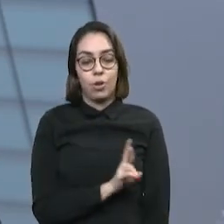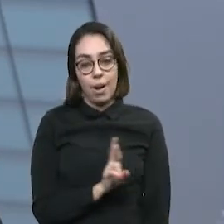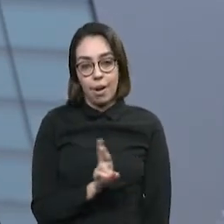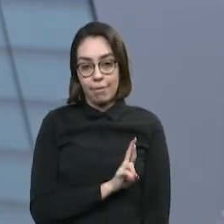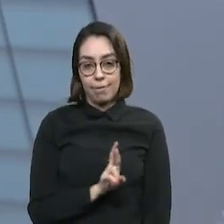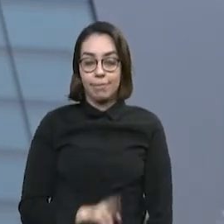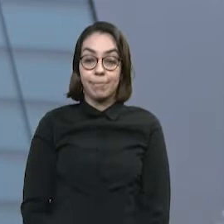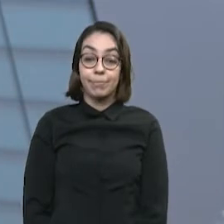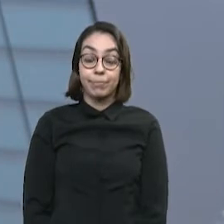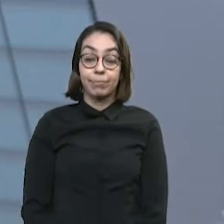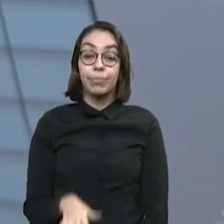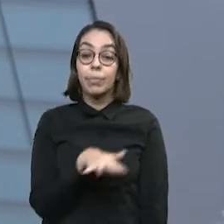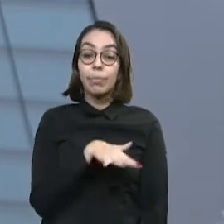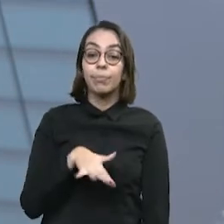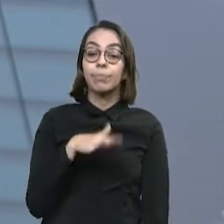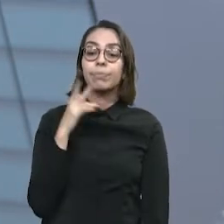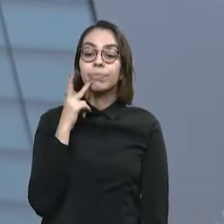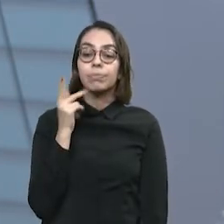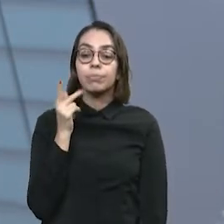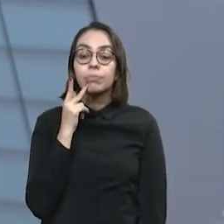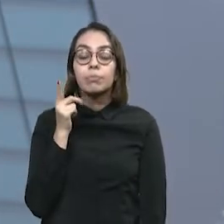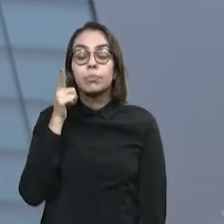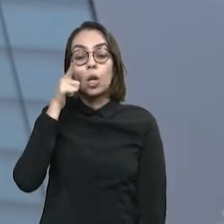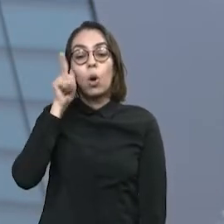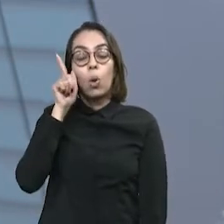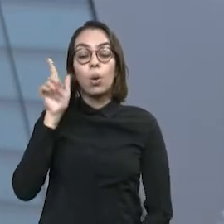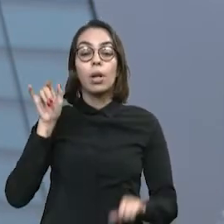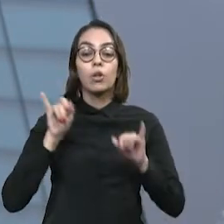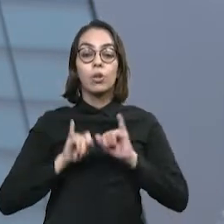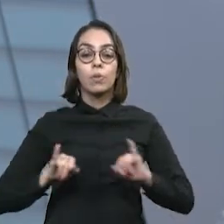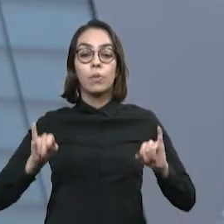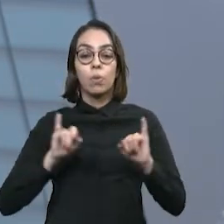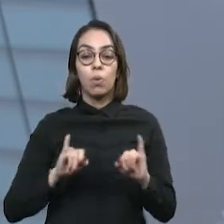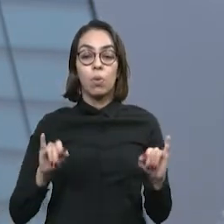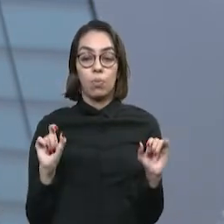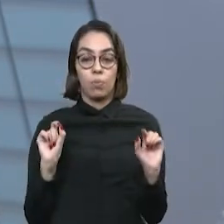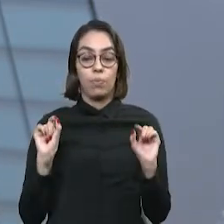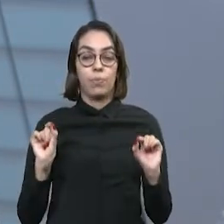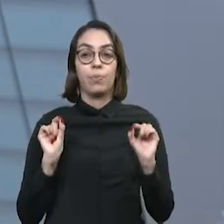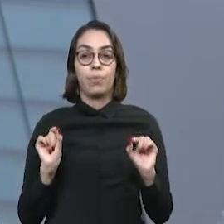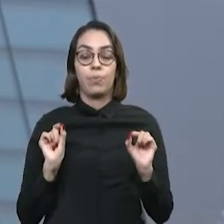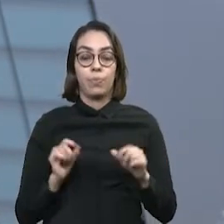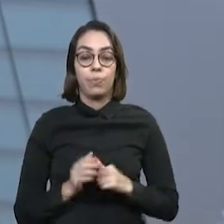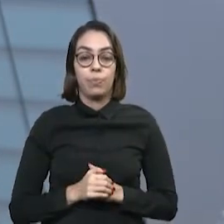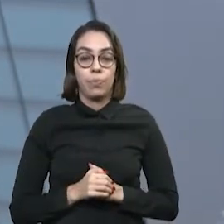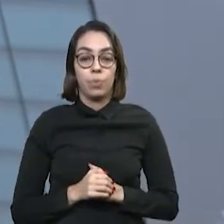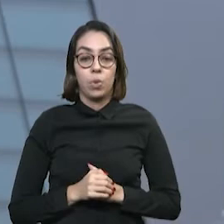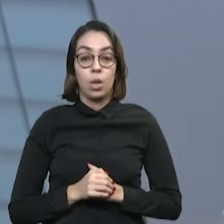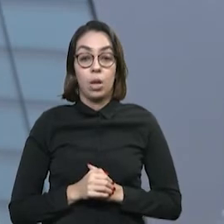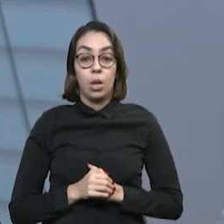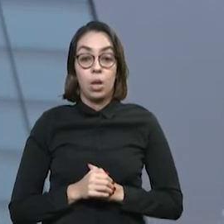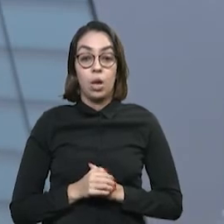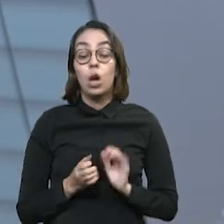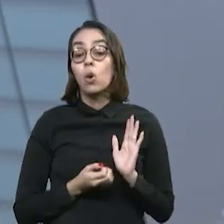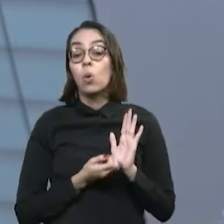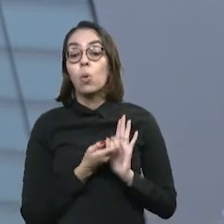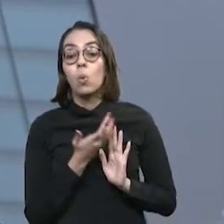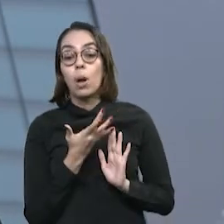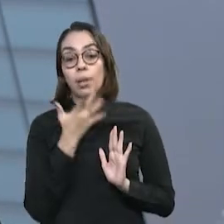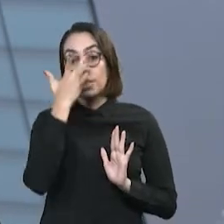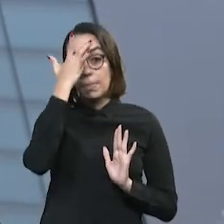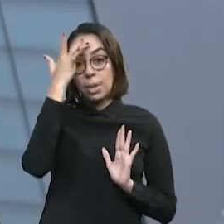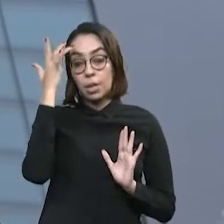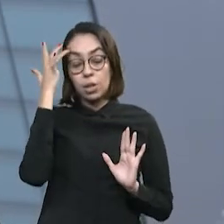Aliás, aqui no Ceará saiu uma notícia ontem de que o número de inadimplentes do Ceará, mas aí são